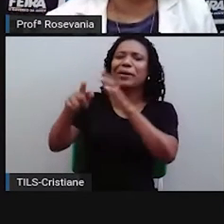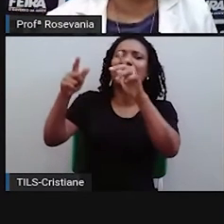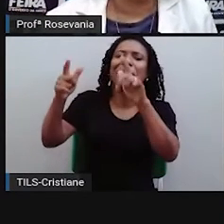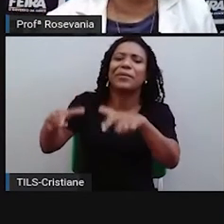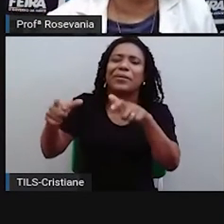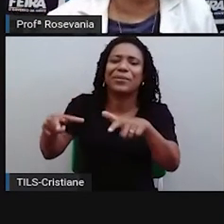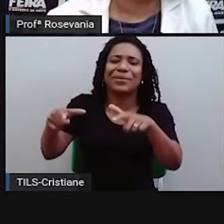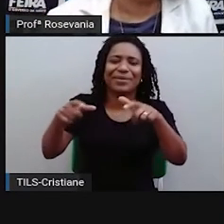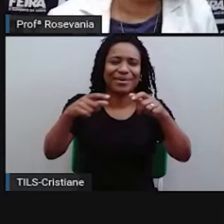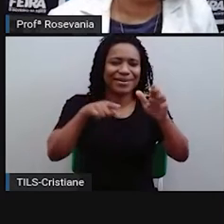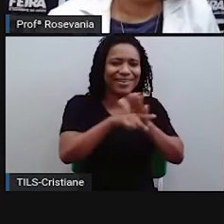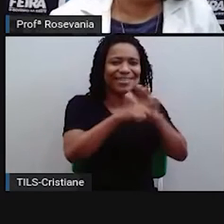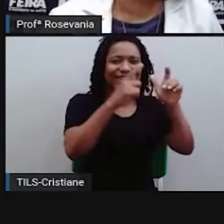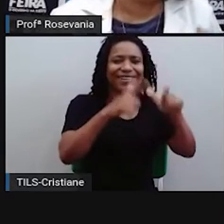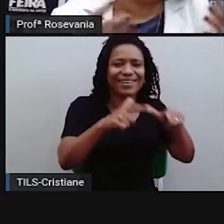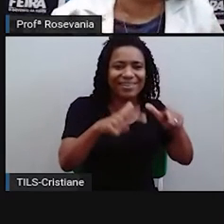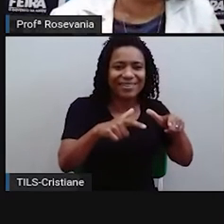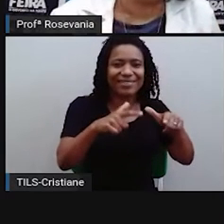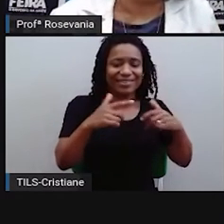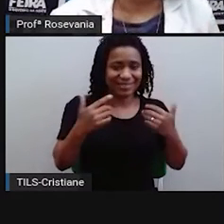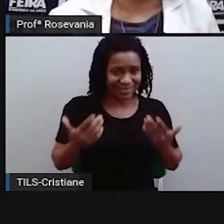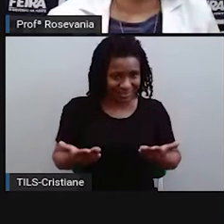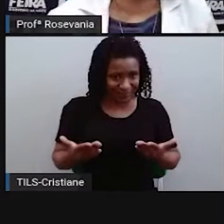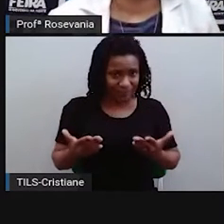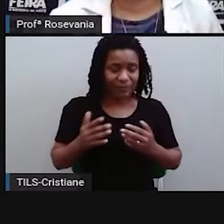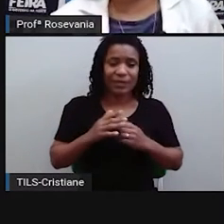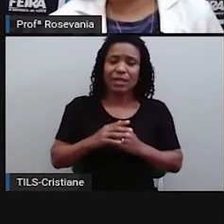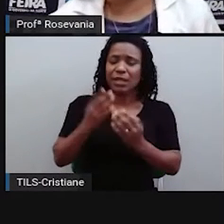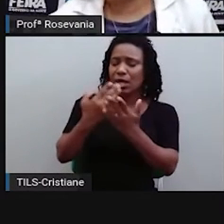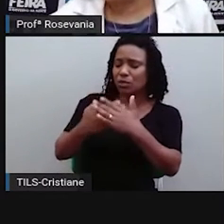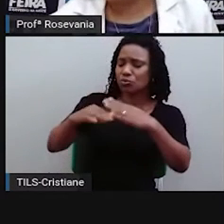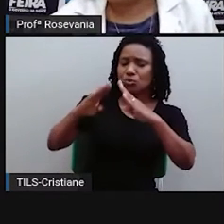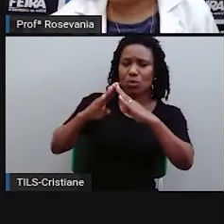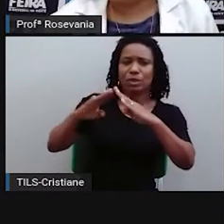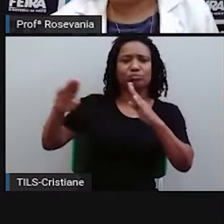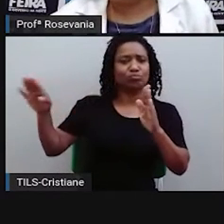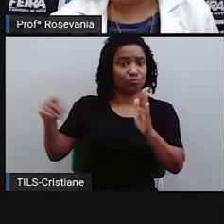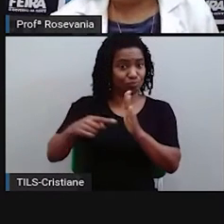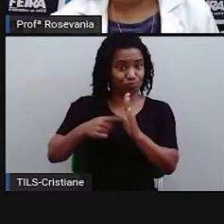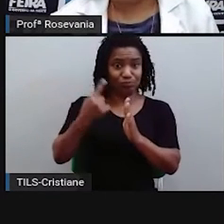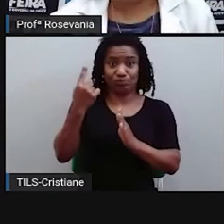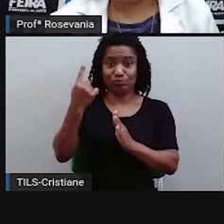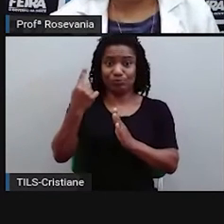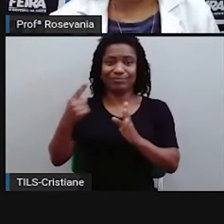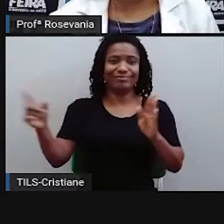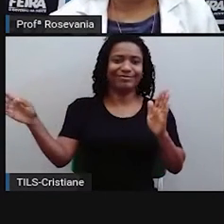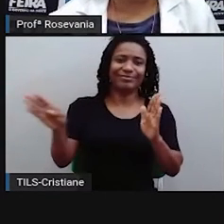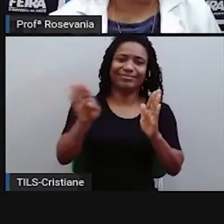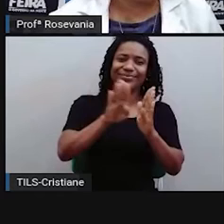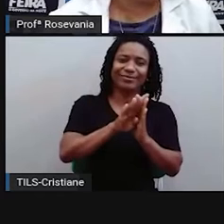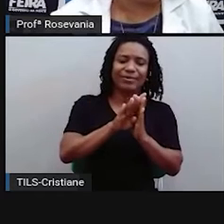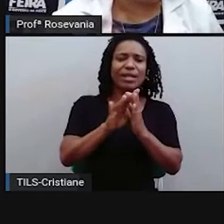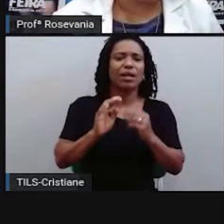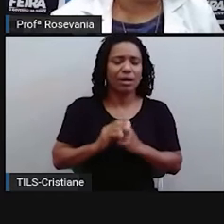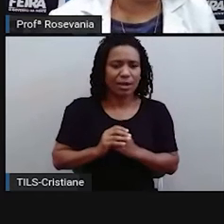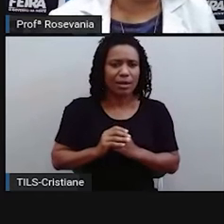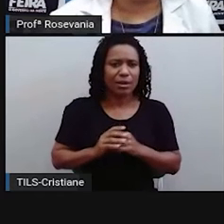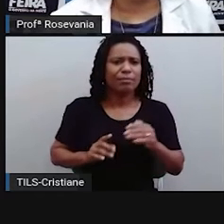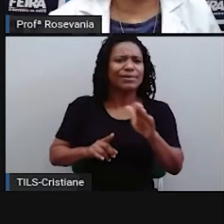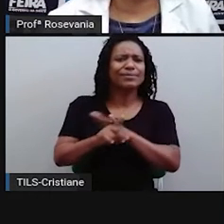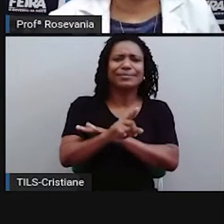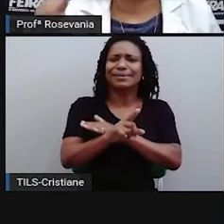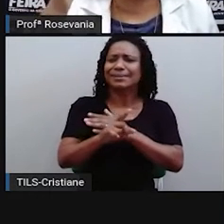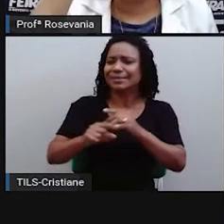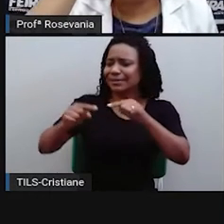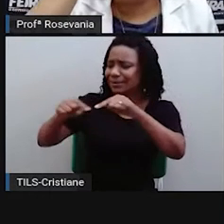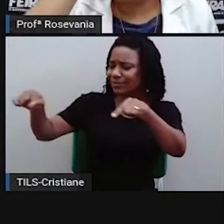novo na escola, você vai querer se localizar. onde é a sala que eu estudo? Qual é o caminho